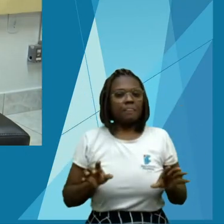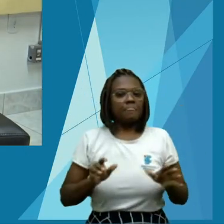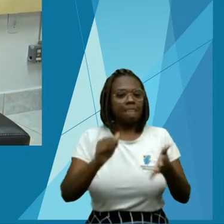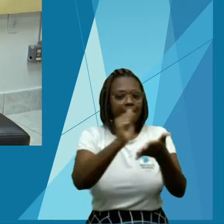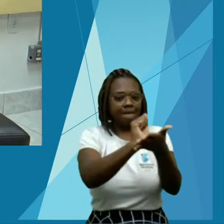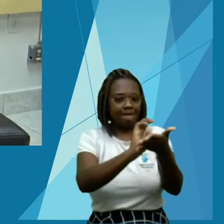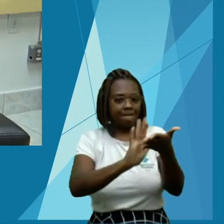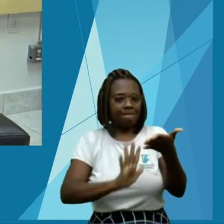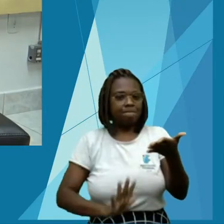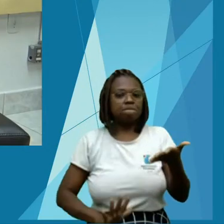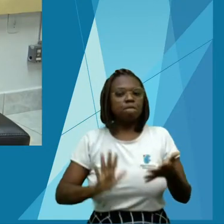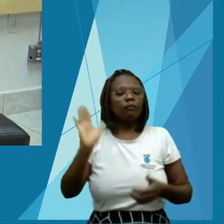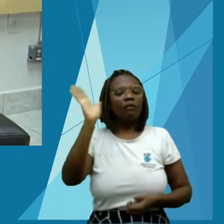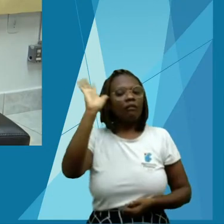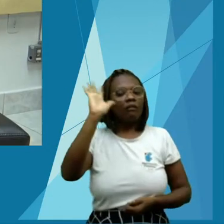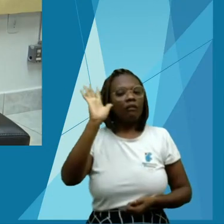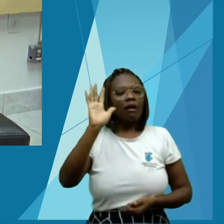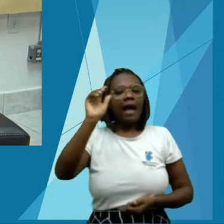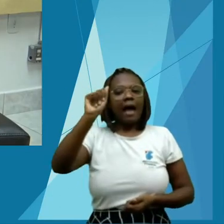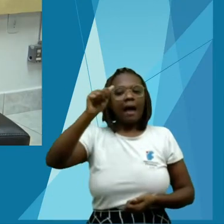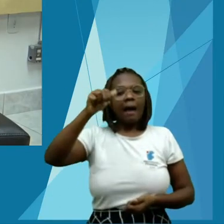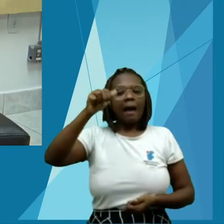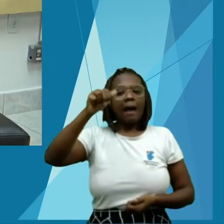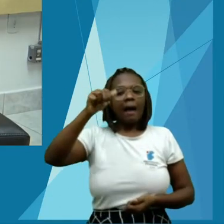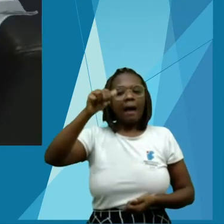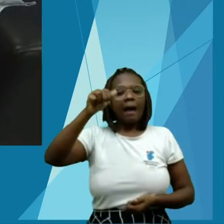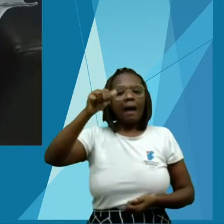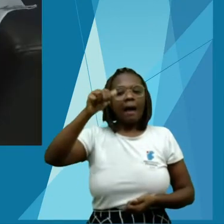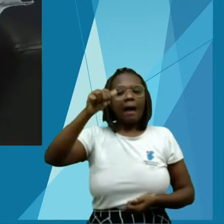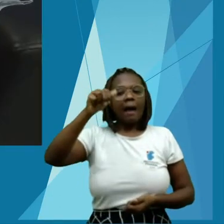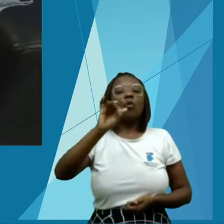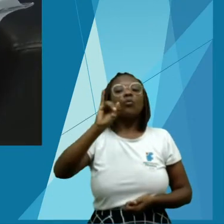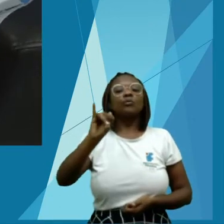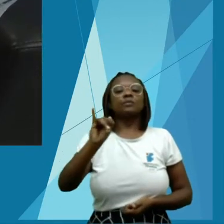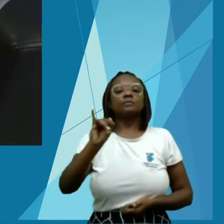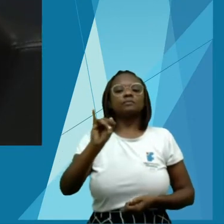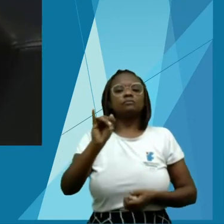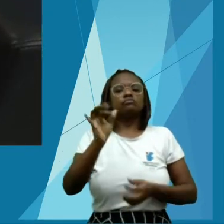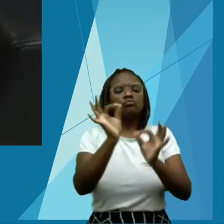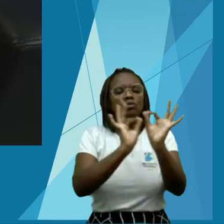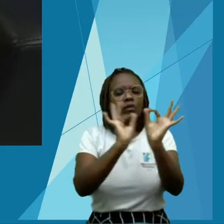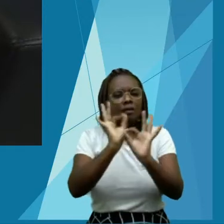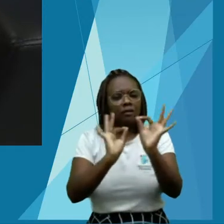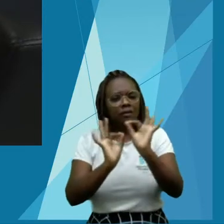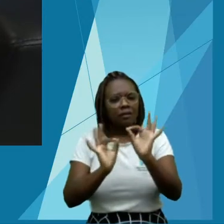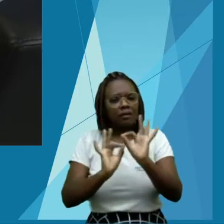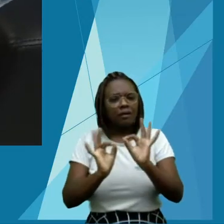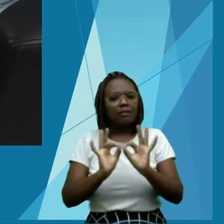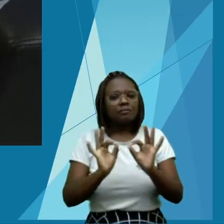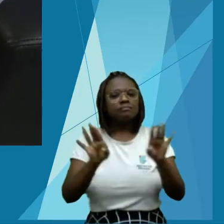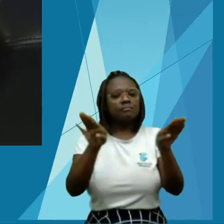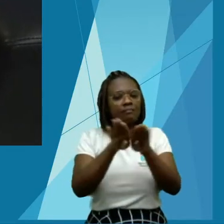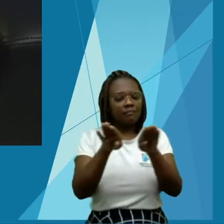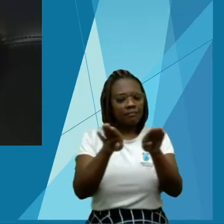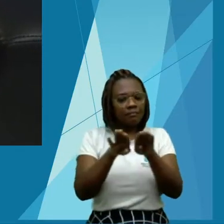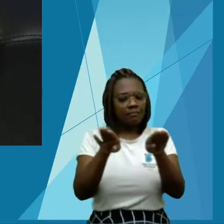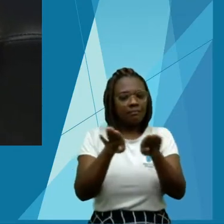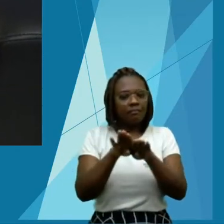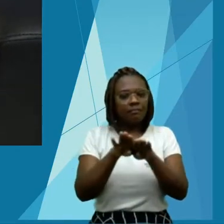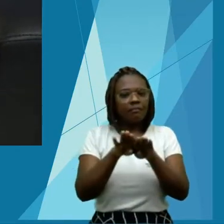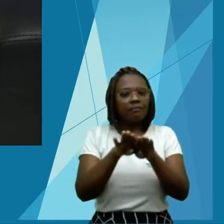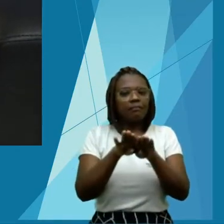Tecnologias para o Desenvolvimento Agrícola e Florestal do Acre. Esta obra tem 19 capítulos.